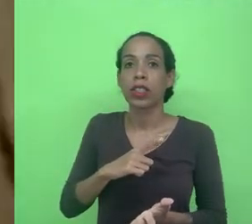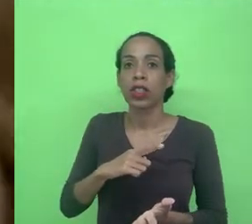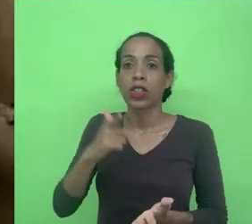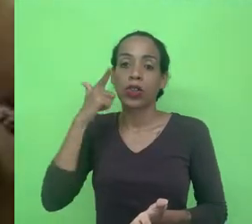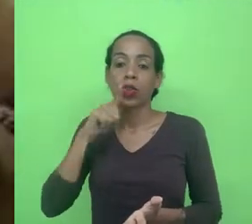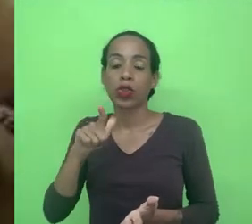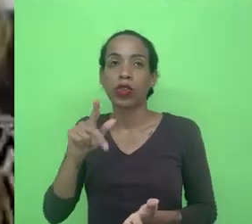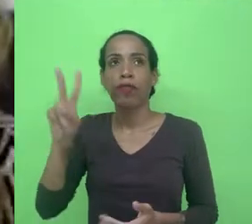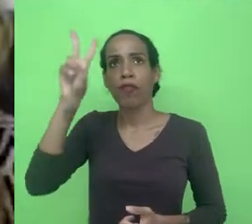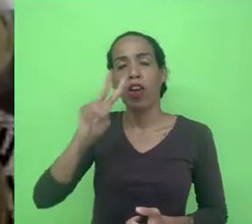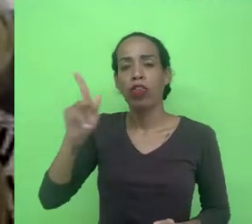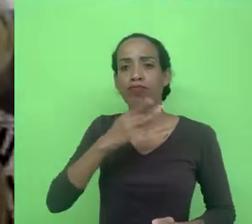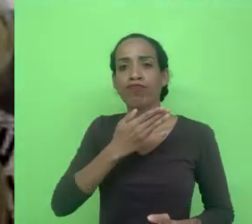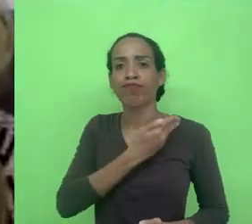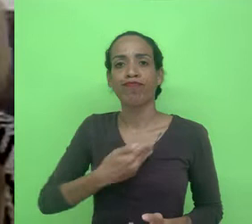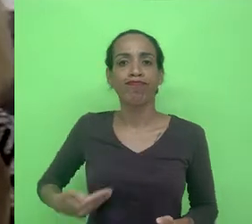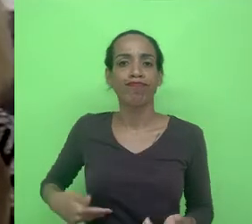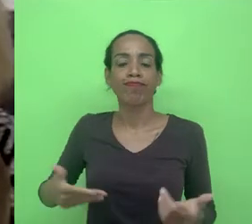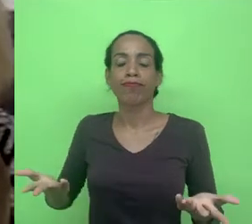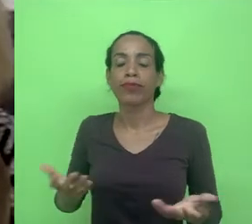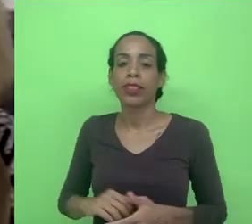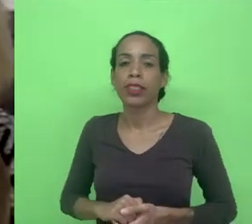públicos e